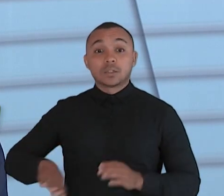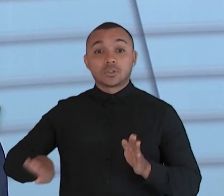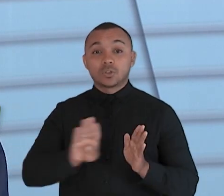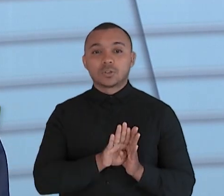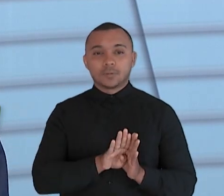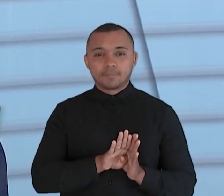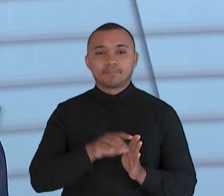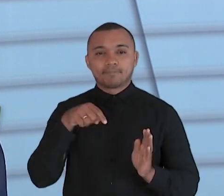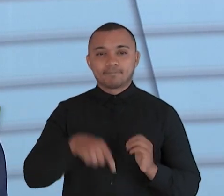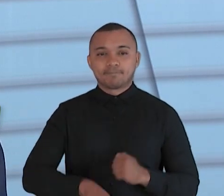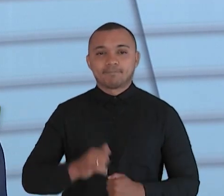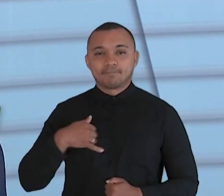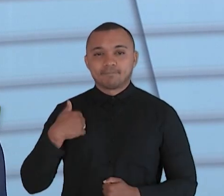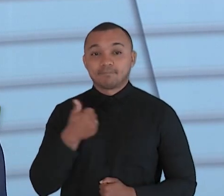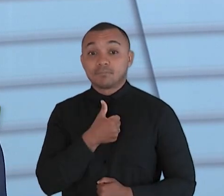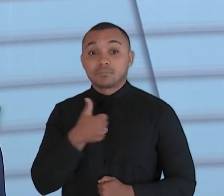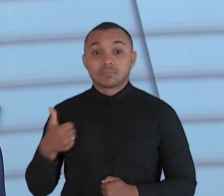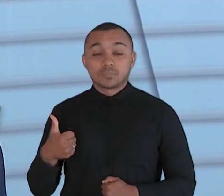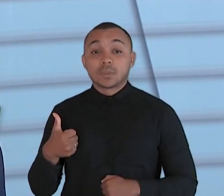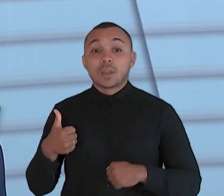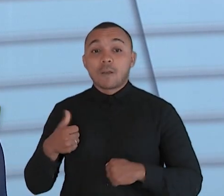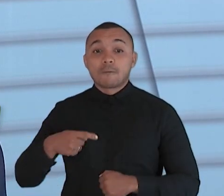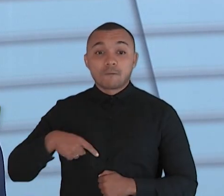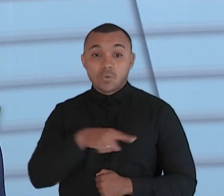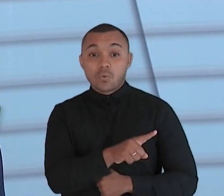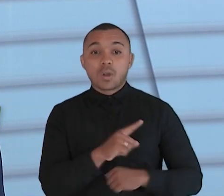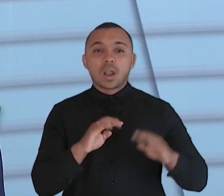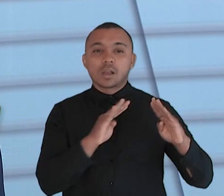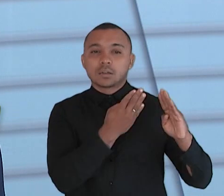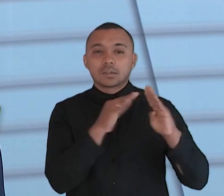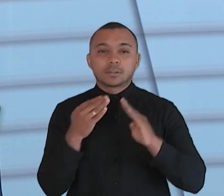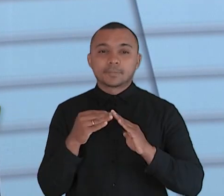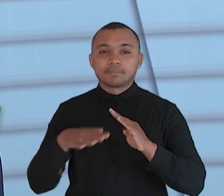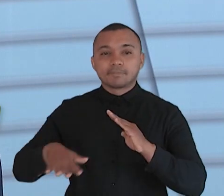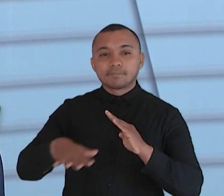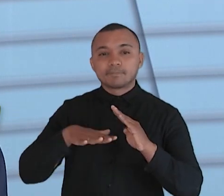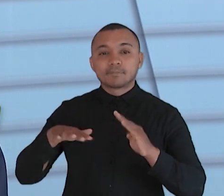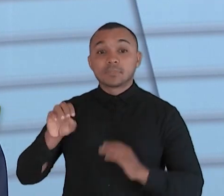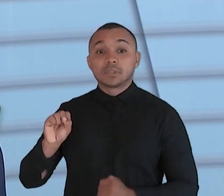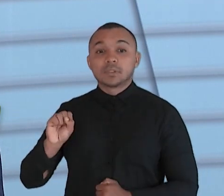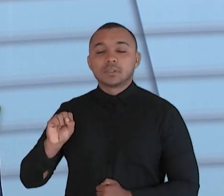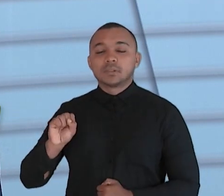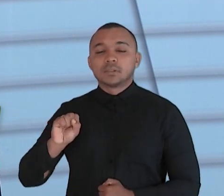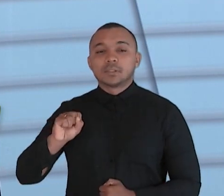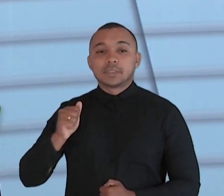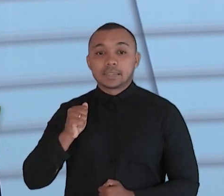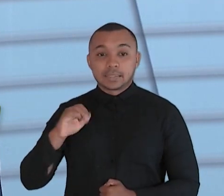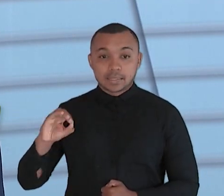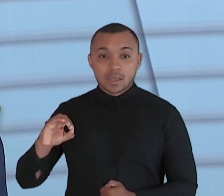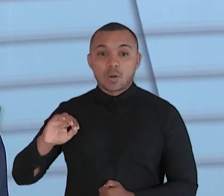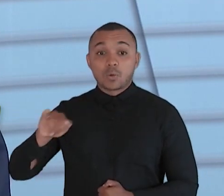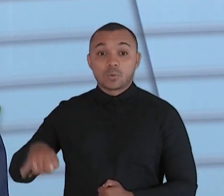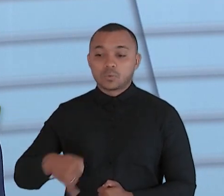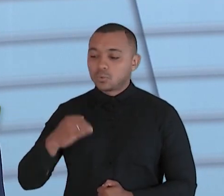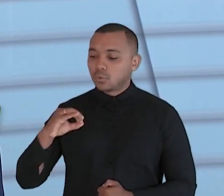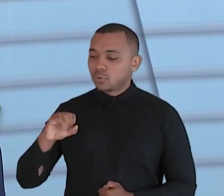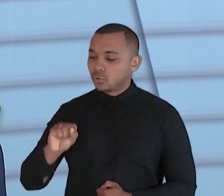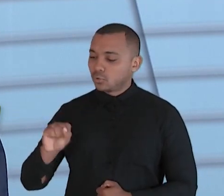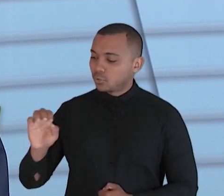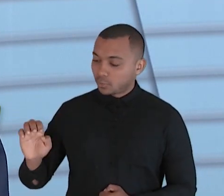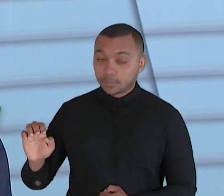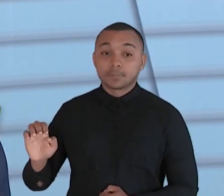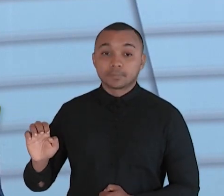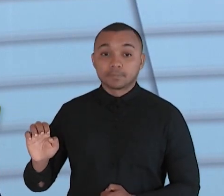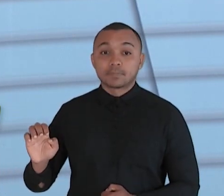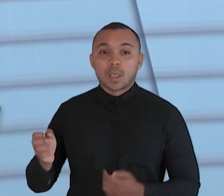fui morar na periferia, lá, como eu disse no início, lá no Parque Santa Rosa, no Parque São José, na época, depois mudei para Esperança e agora estou no